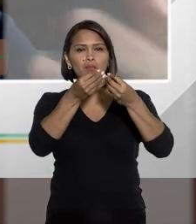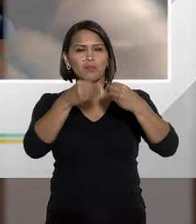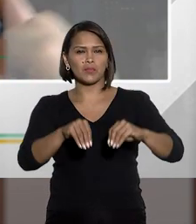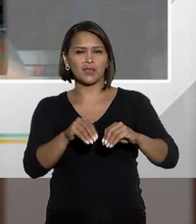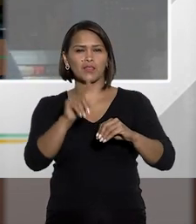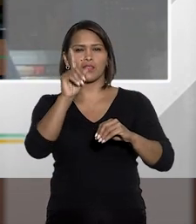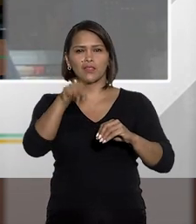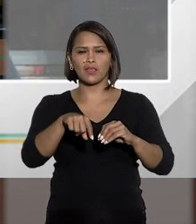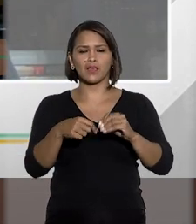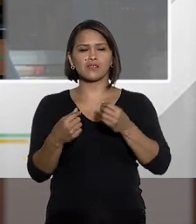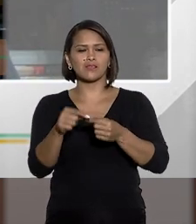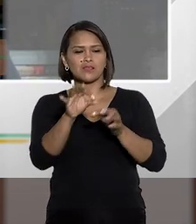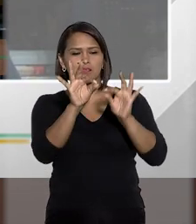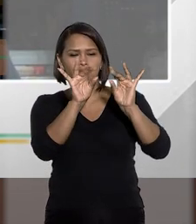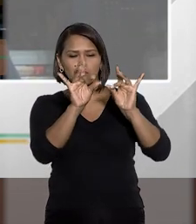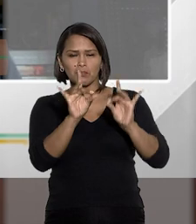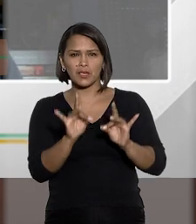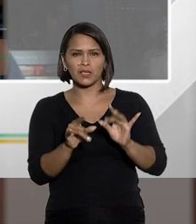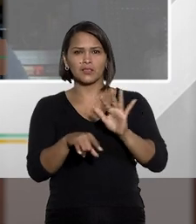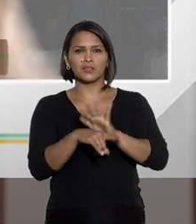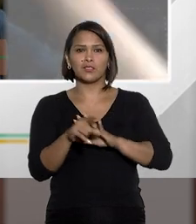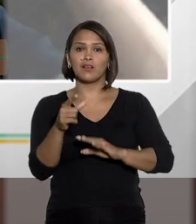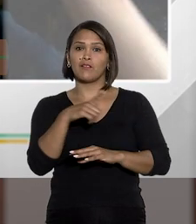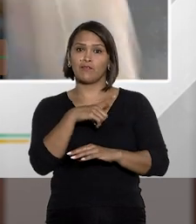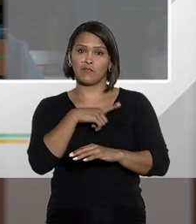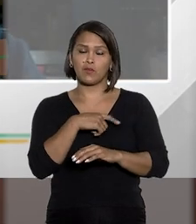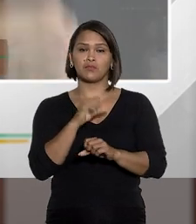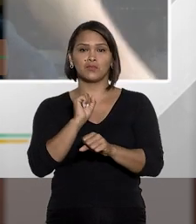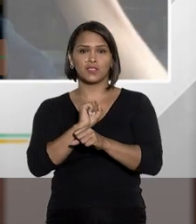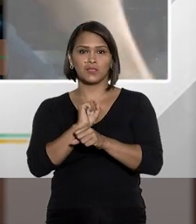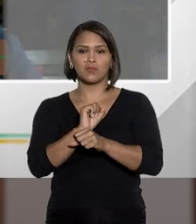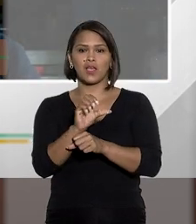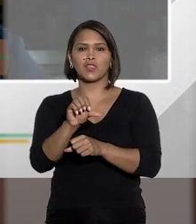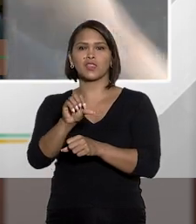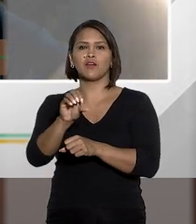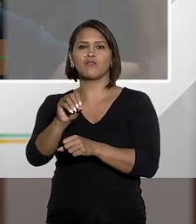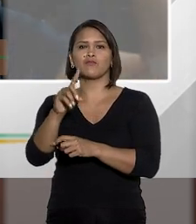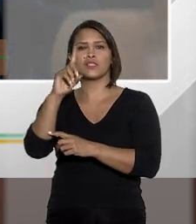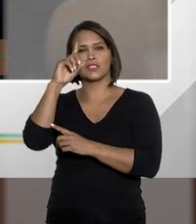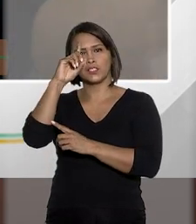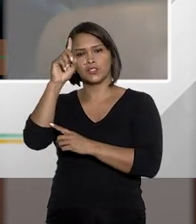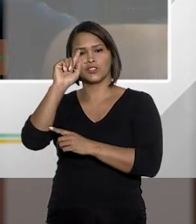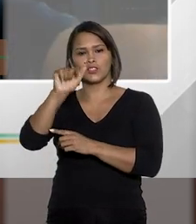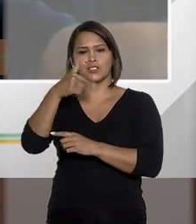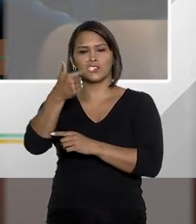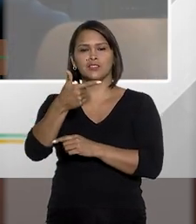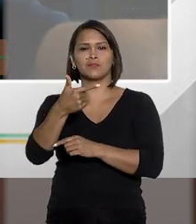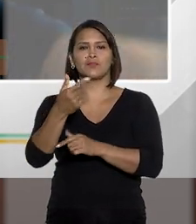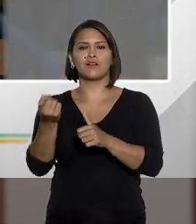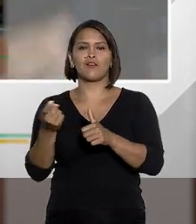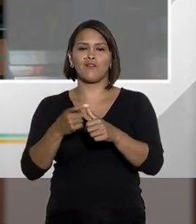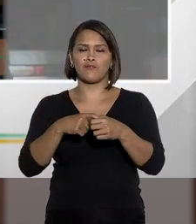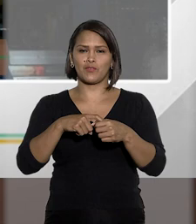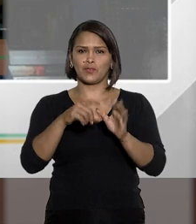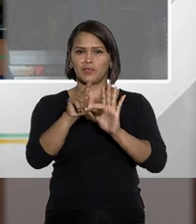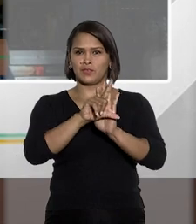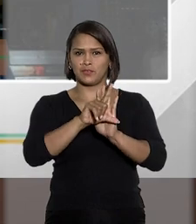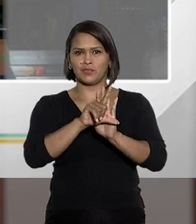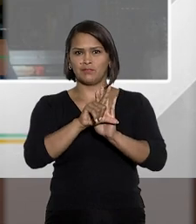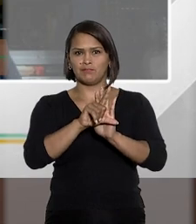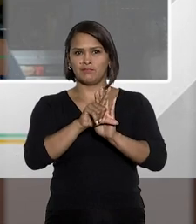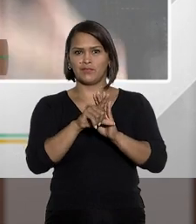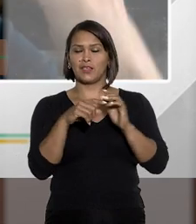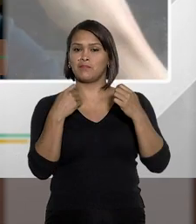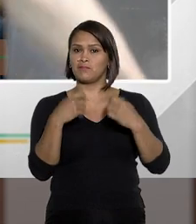ao perderem essas amarras, vão ter que esperar 90 dias para a sua vigência.